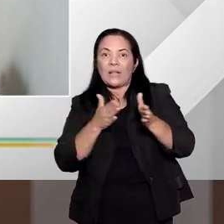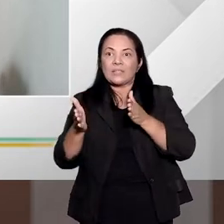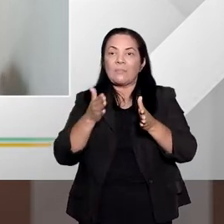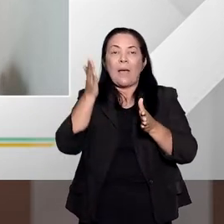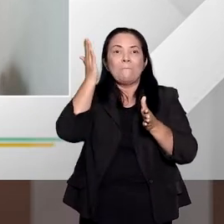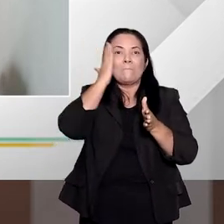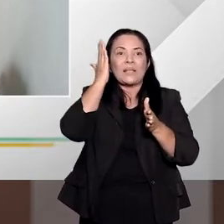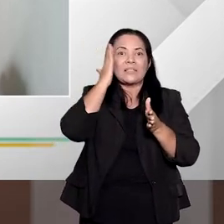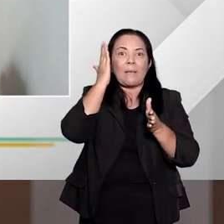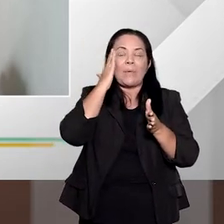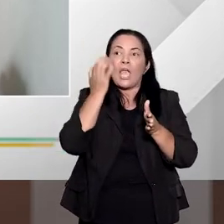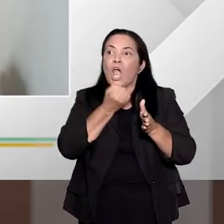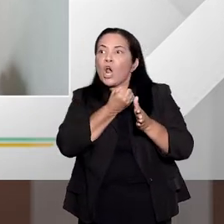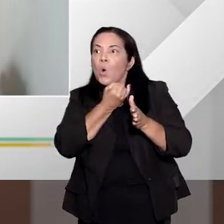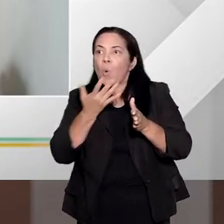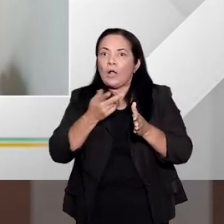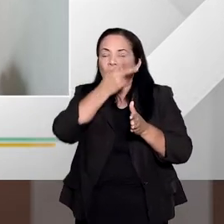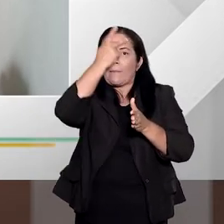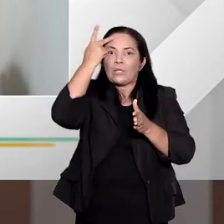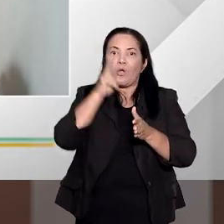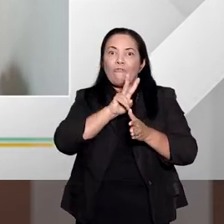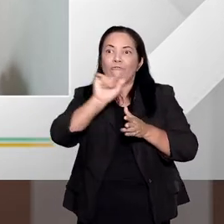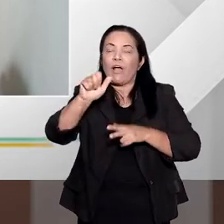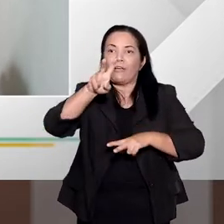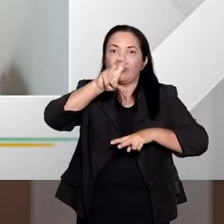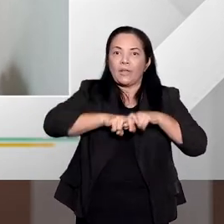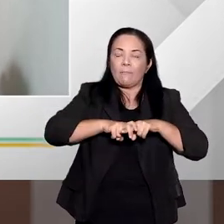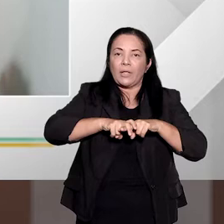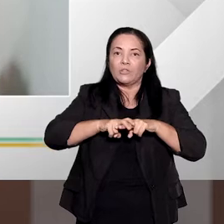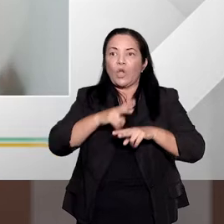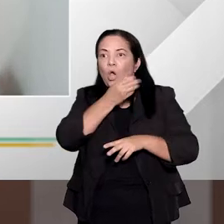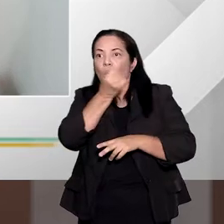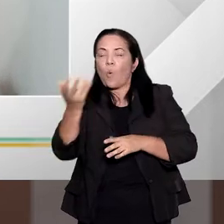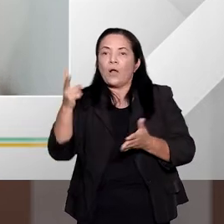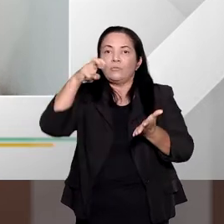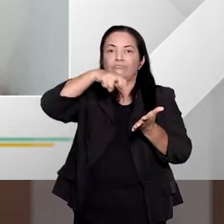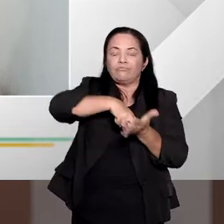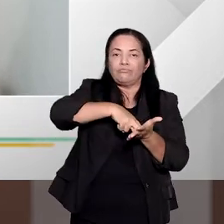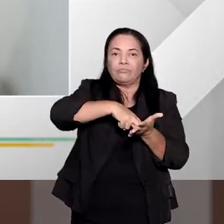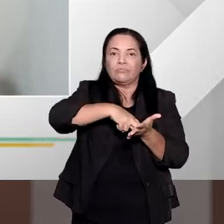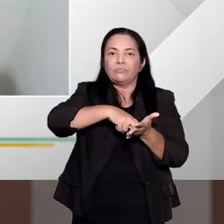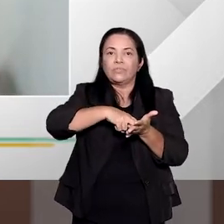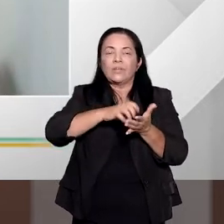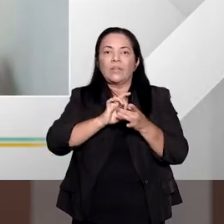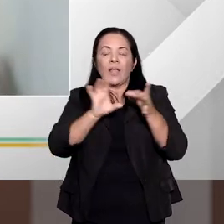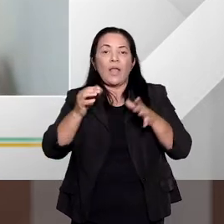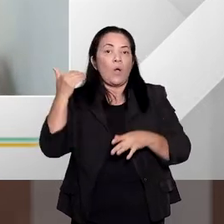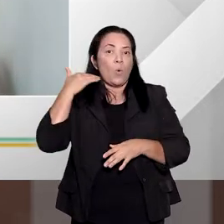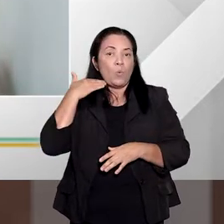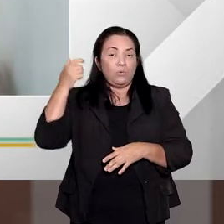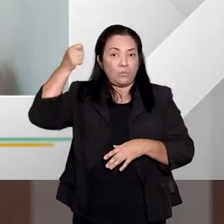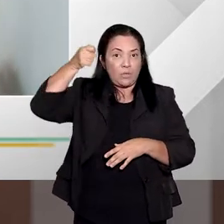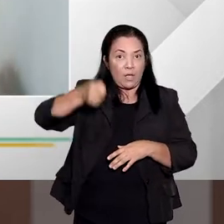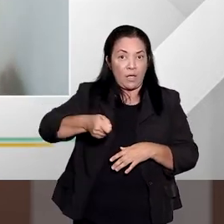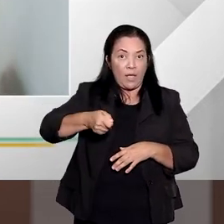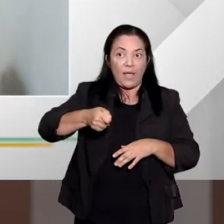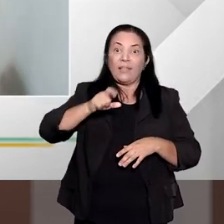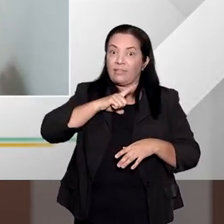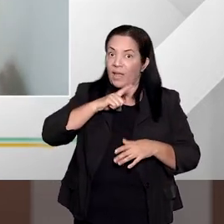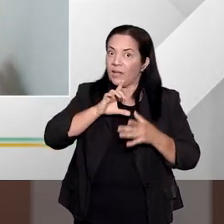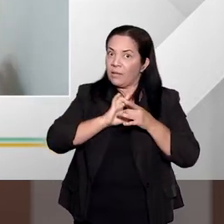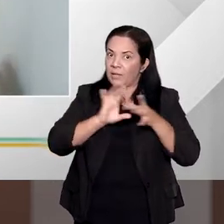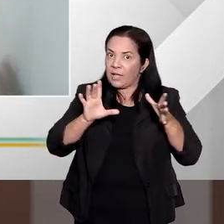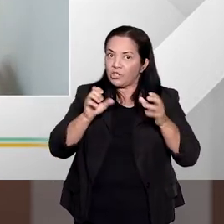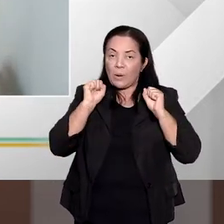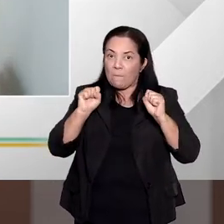dosimetria, quais são os limites para o juiz? Há total liberdade do magistrado, do julgador, para isso